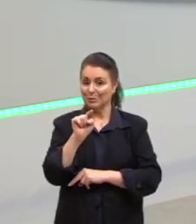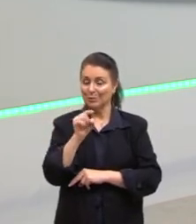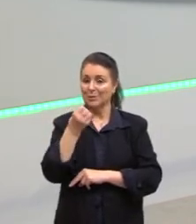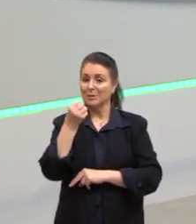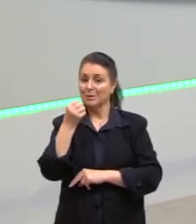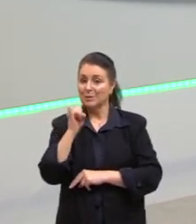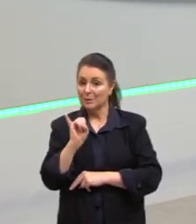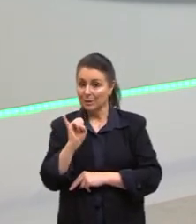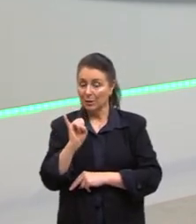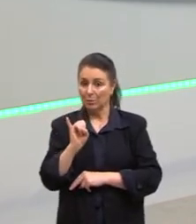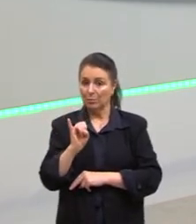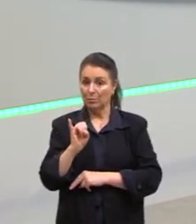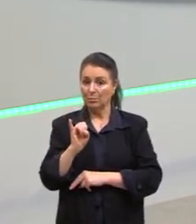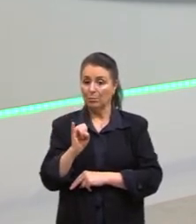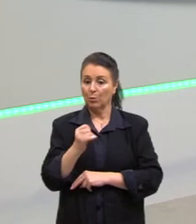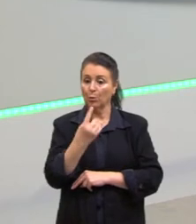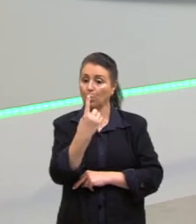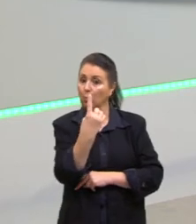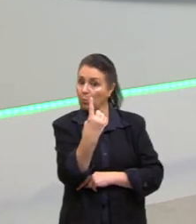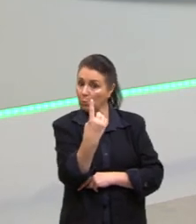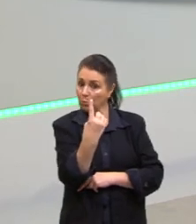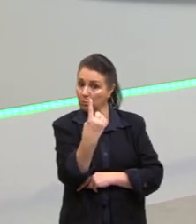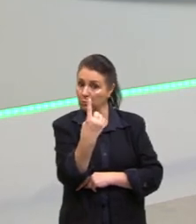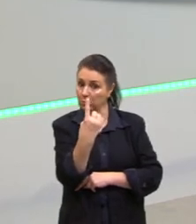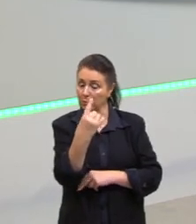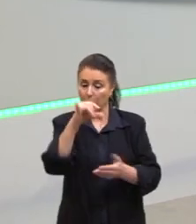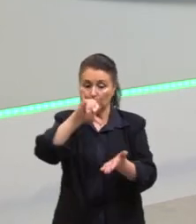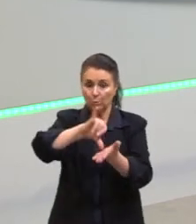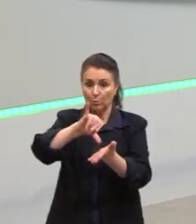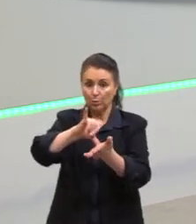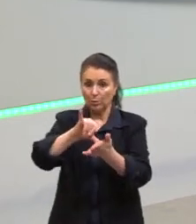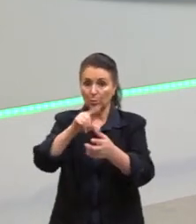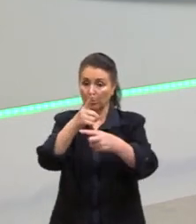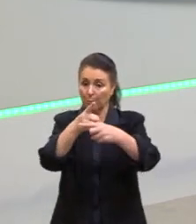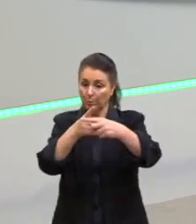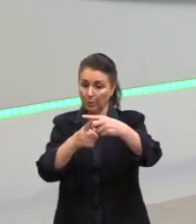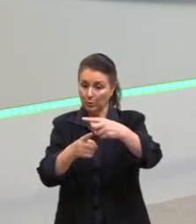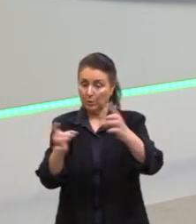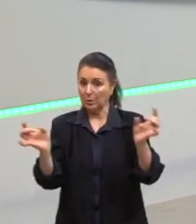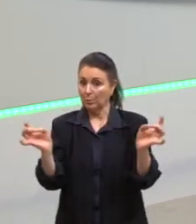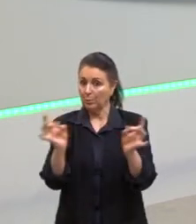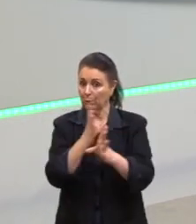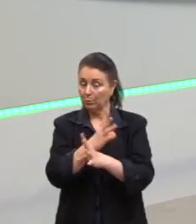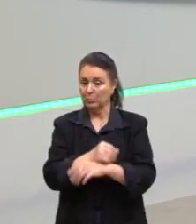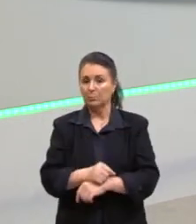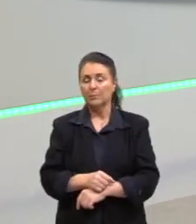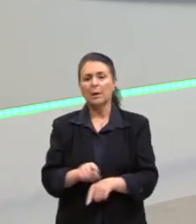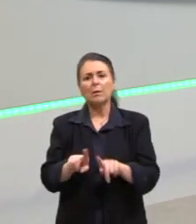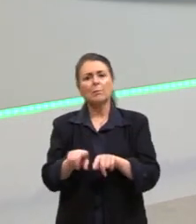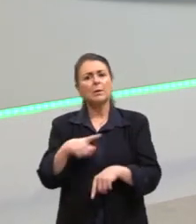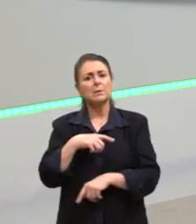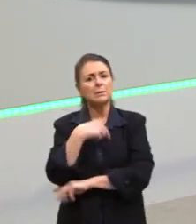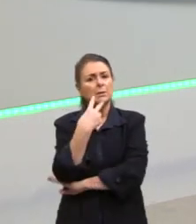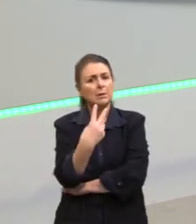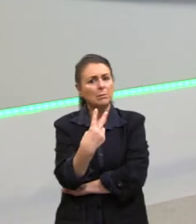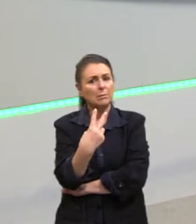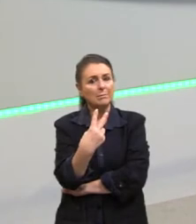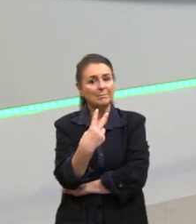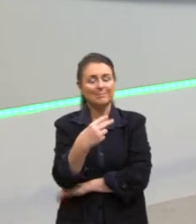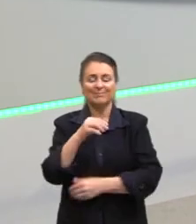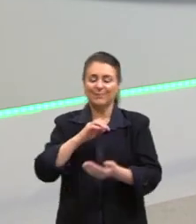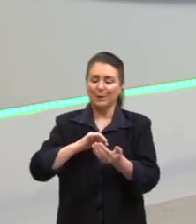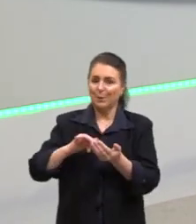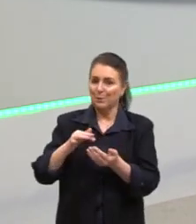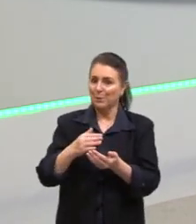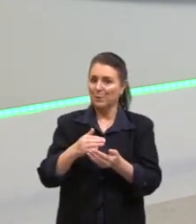vai sobrar somente um valor central, prontinho, é a minha mediana. Se sobrar dois, calculamos a